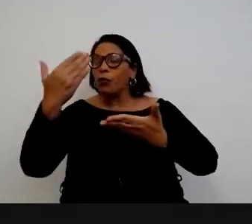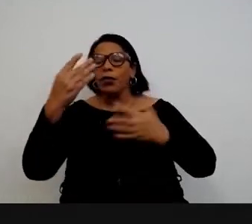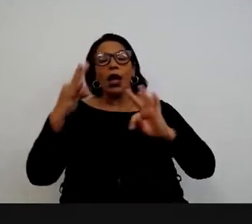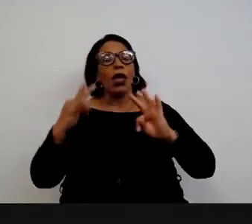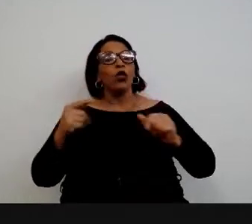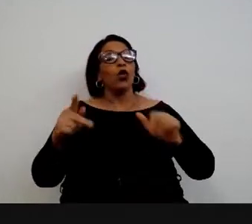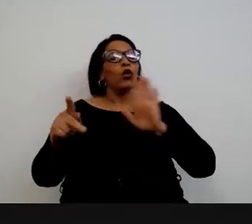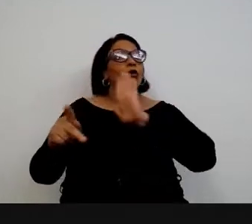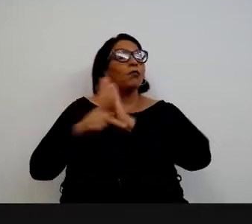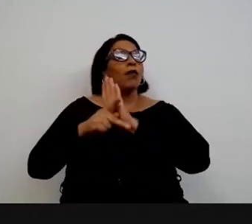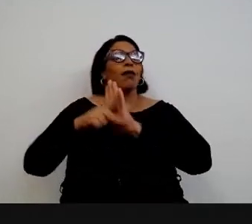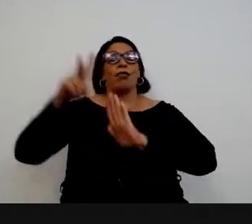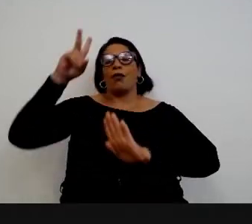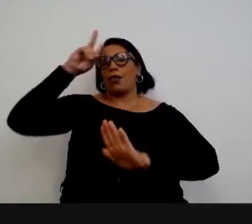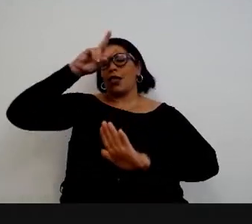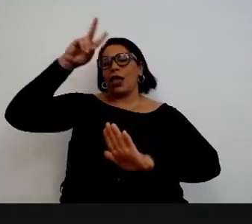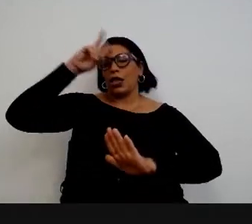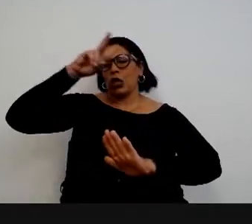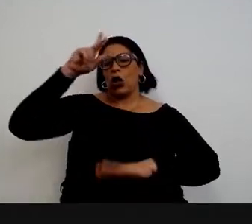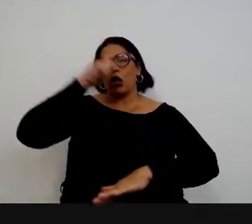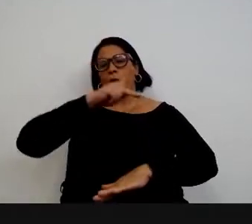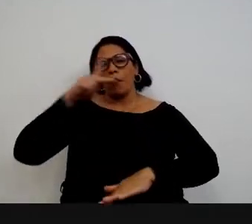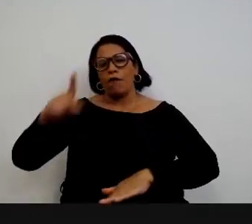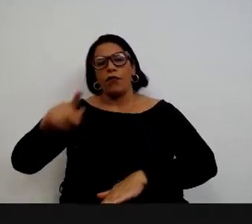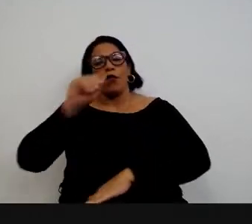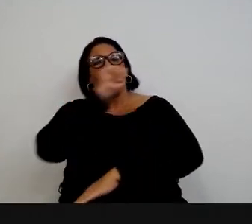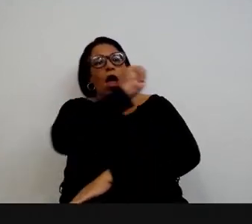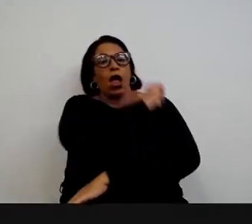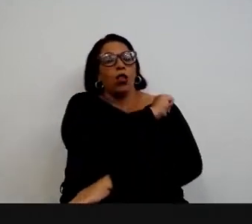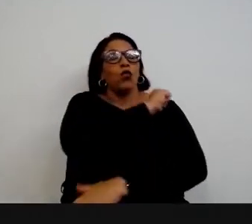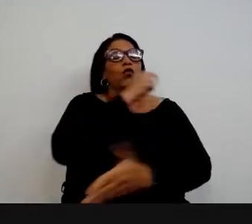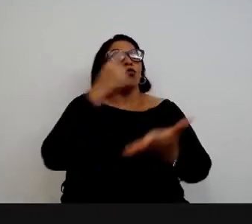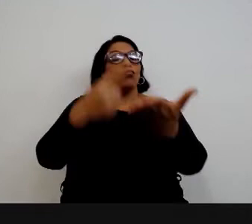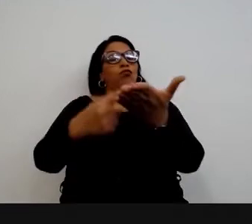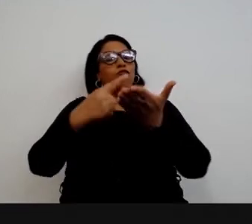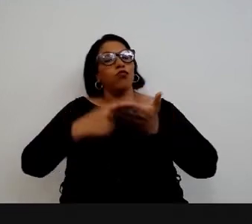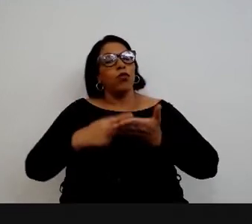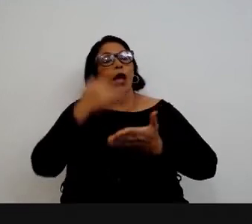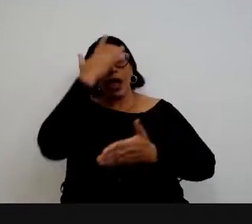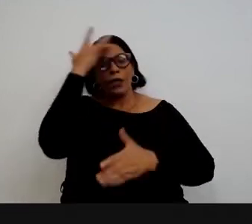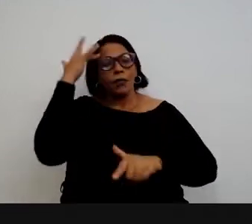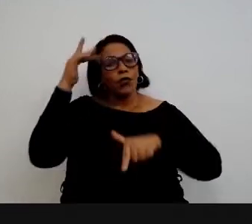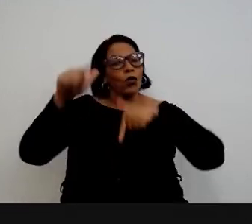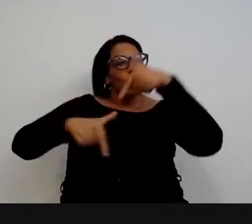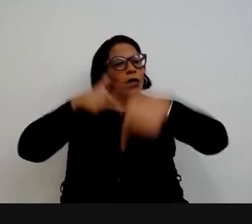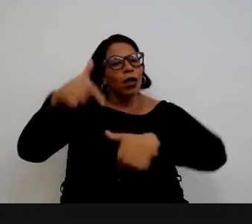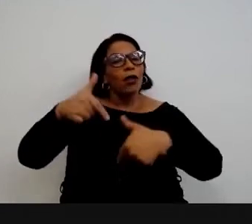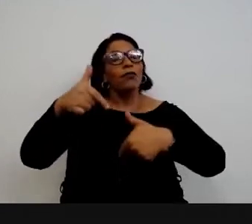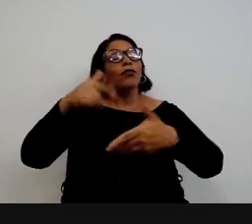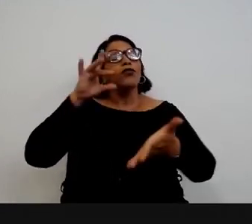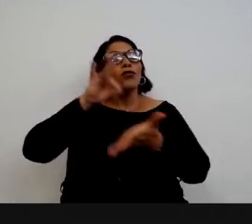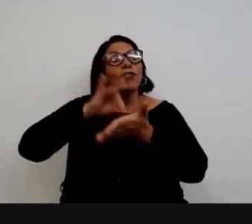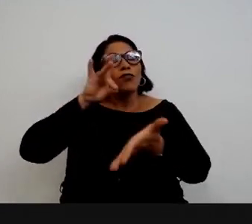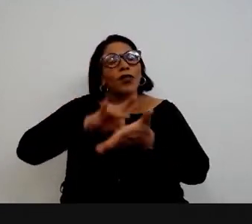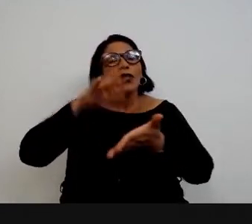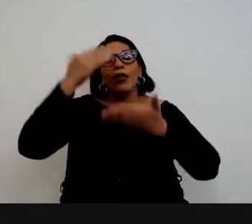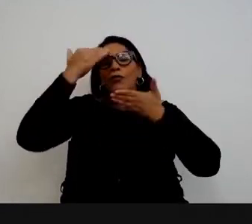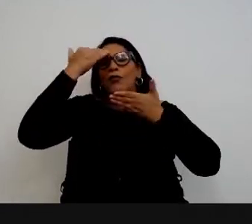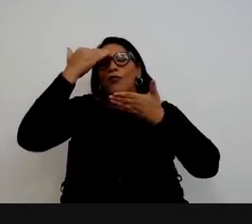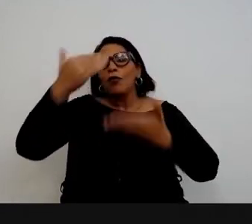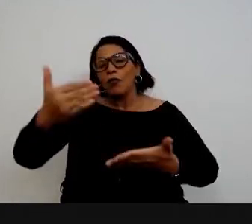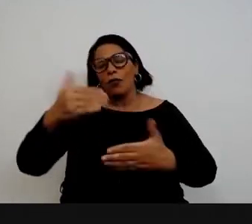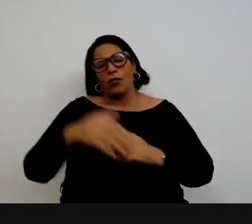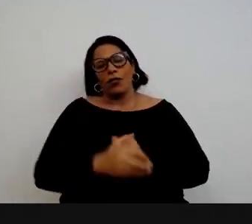fazem parte dessa história, os educadores, alunos, parceiros, colaboradores, a todos vocês, o meu sincero muito obrigado.